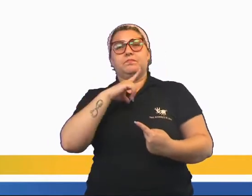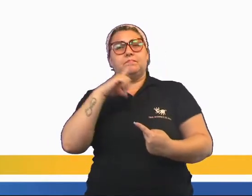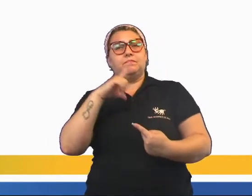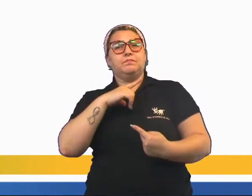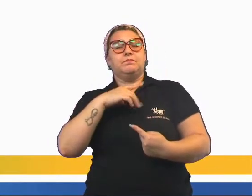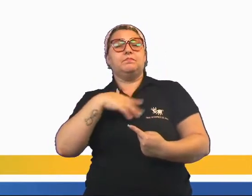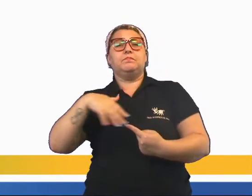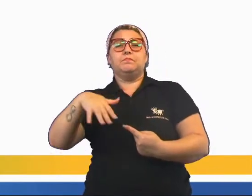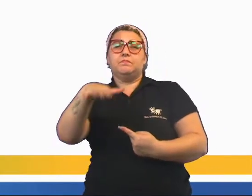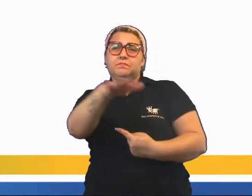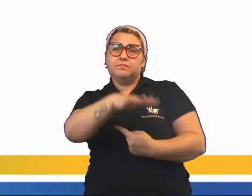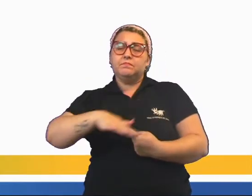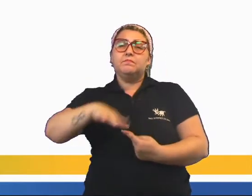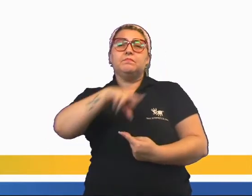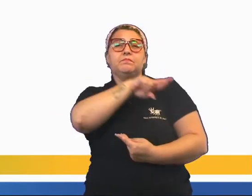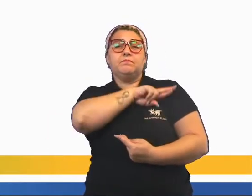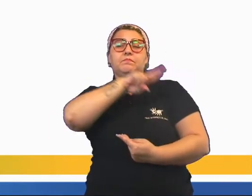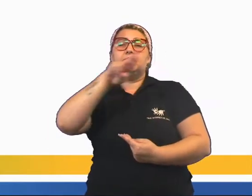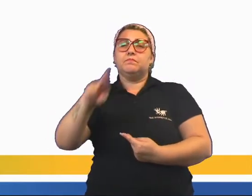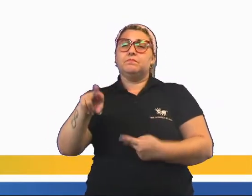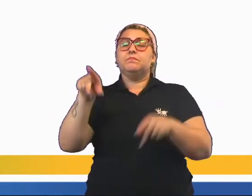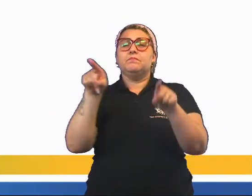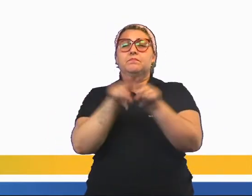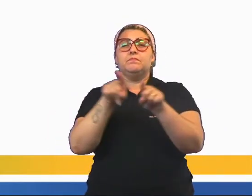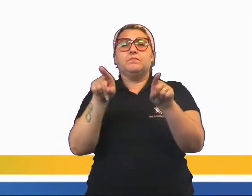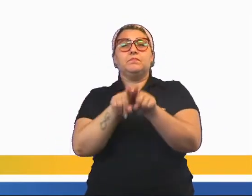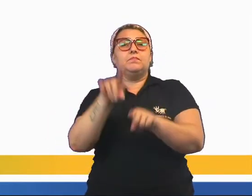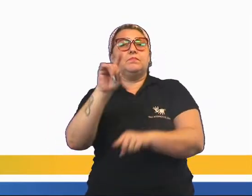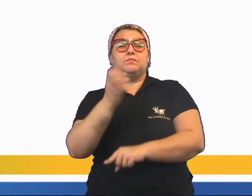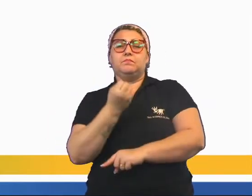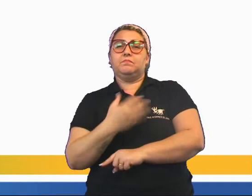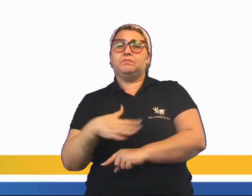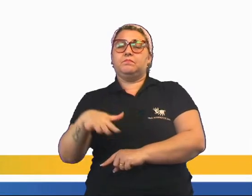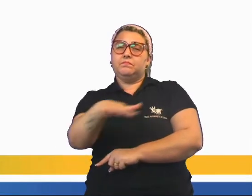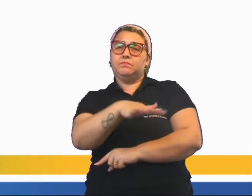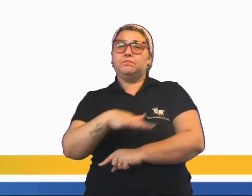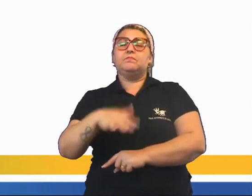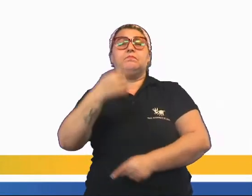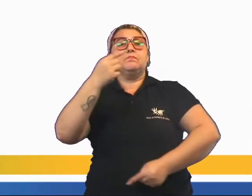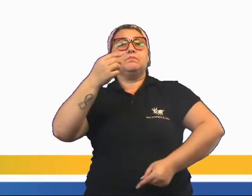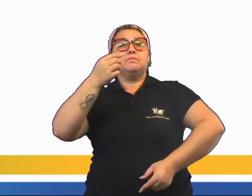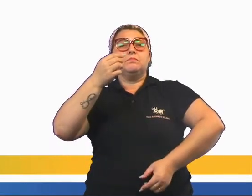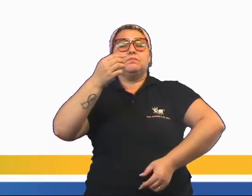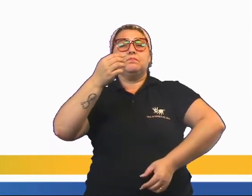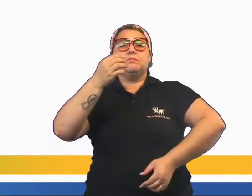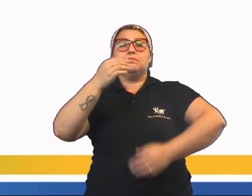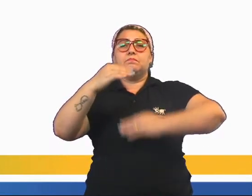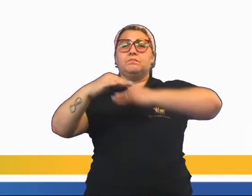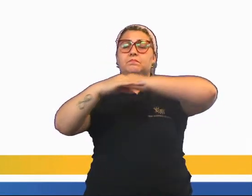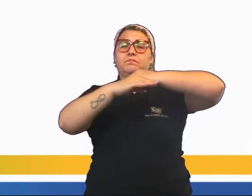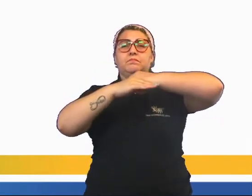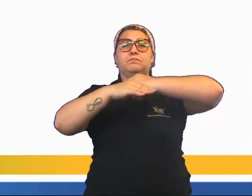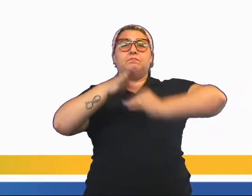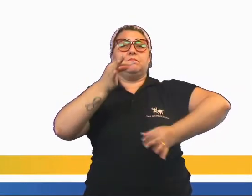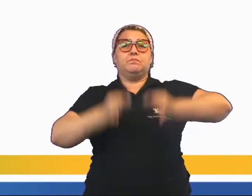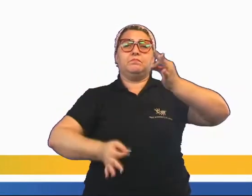-estar social. A religião, além de somente o bem-estar, pensa na justiça, na igualdade, na solidariedade,